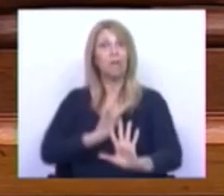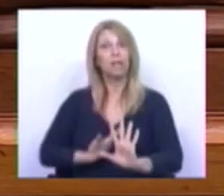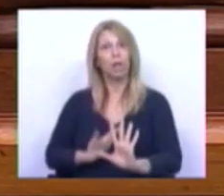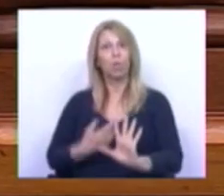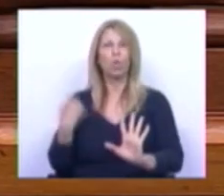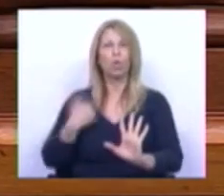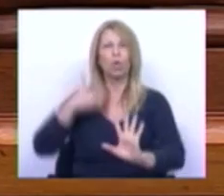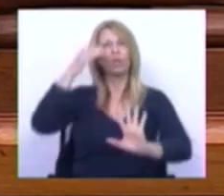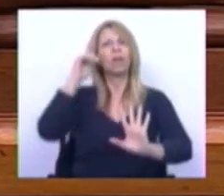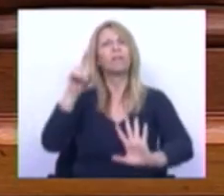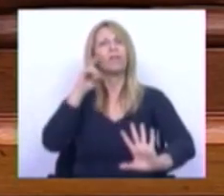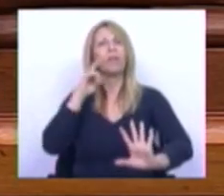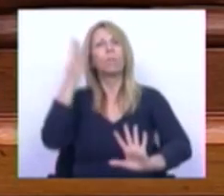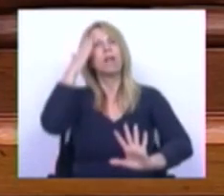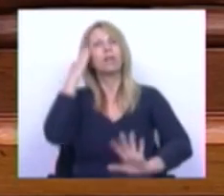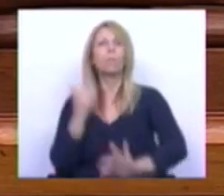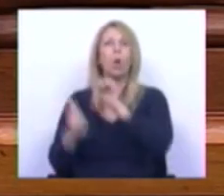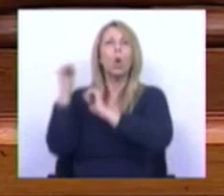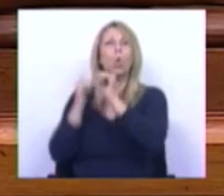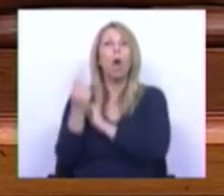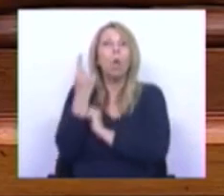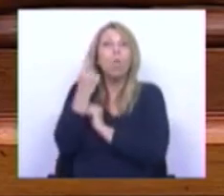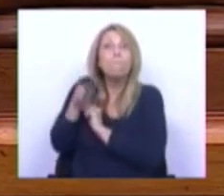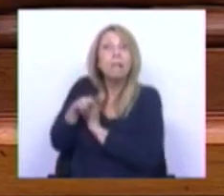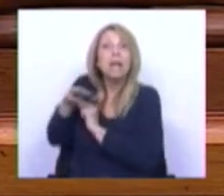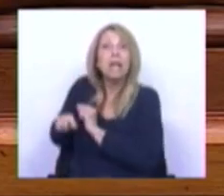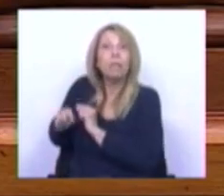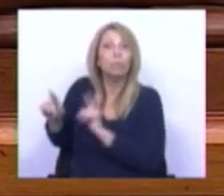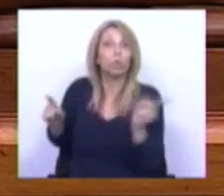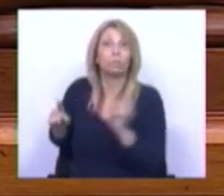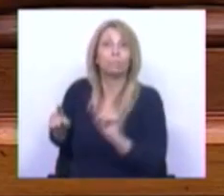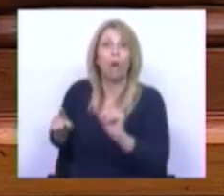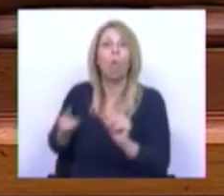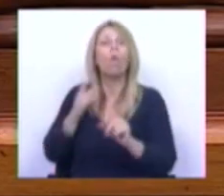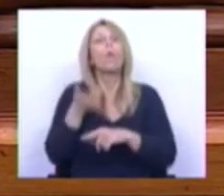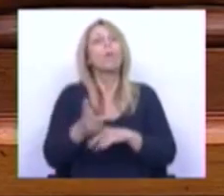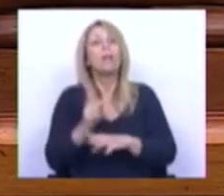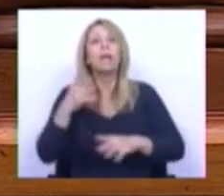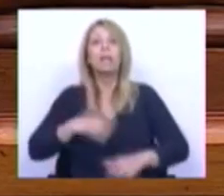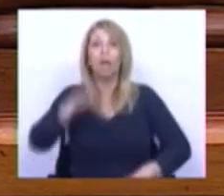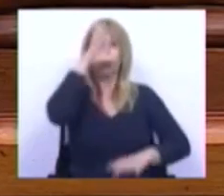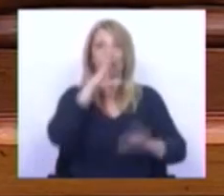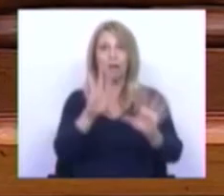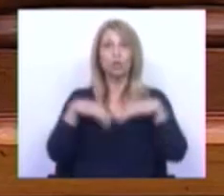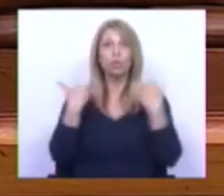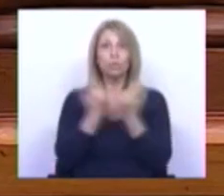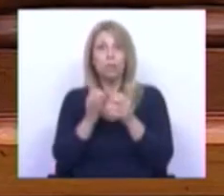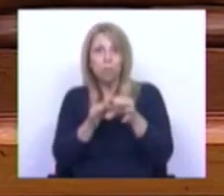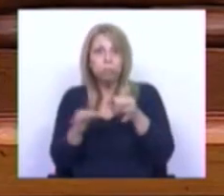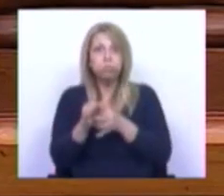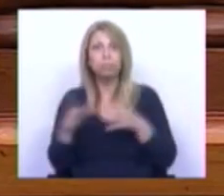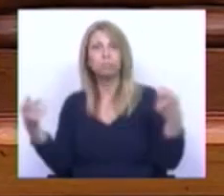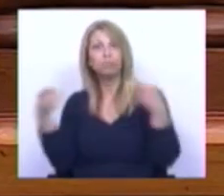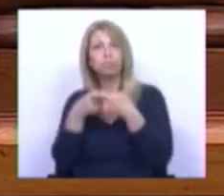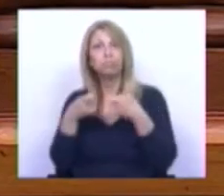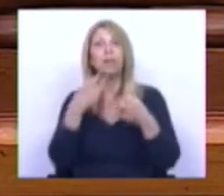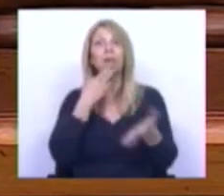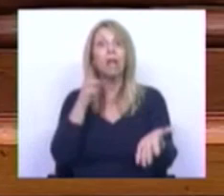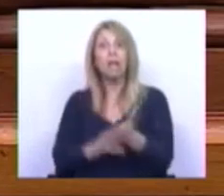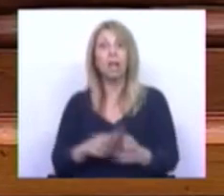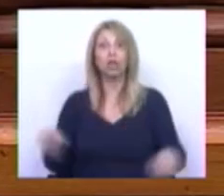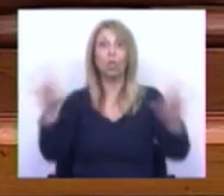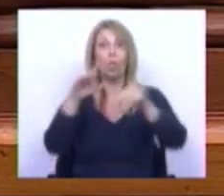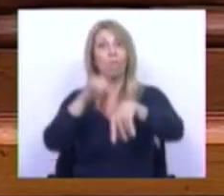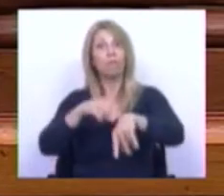que não deve recuar nem um milímetro. O que o livro quer é um Estado Social adaptado às realidades de uma nova era,